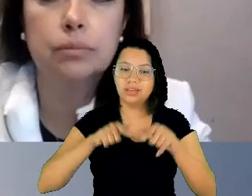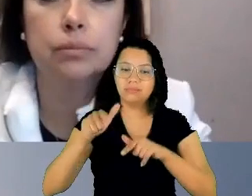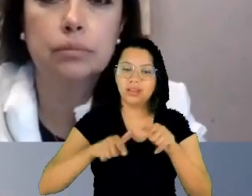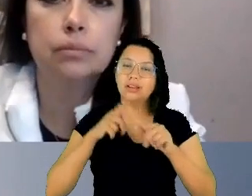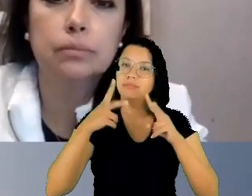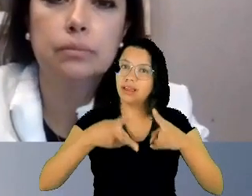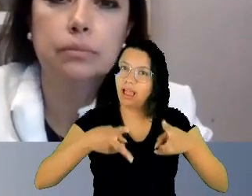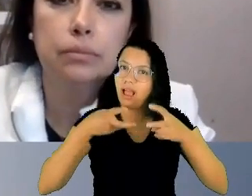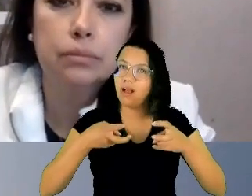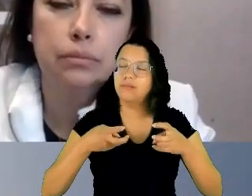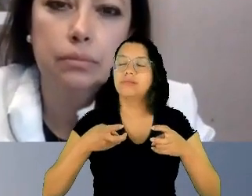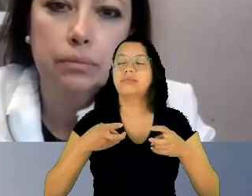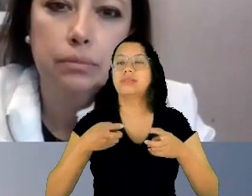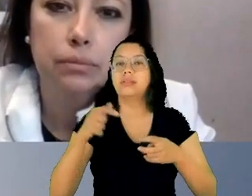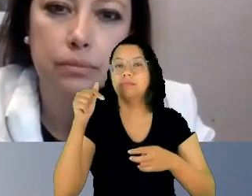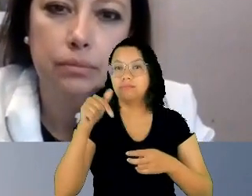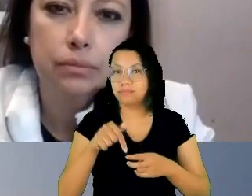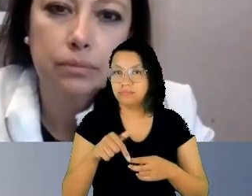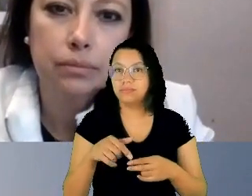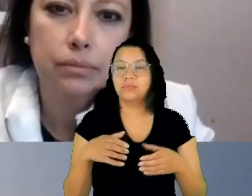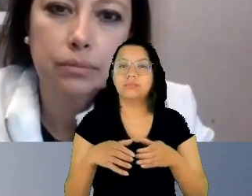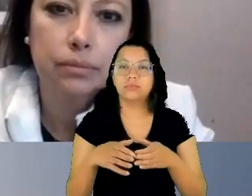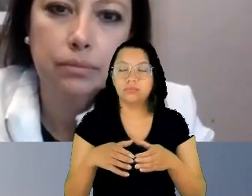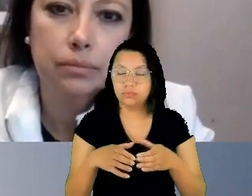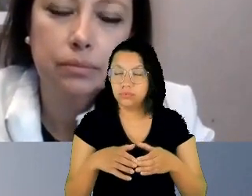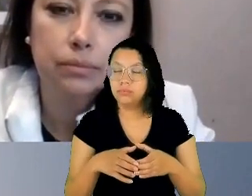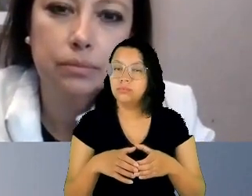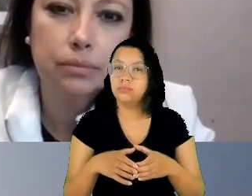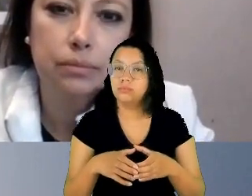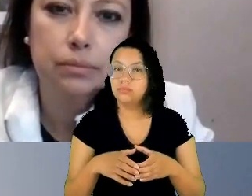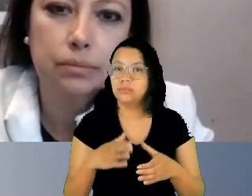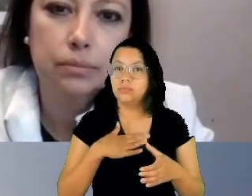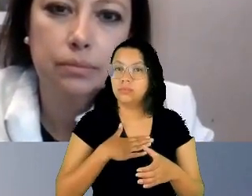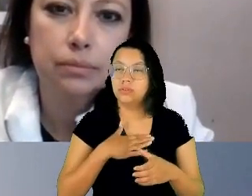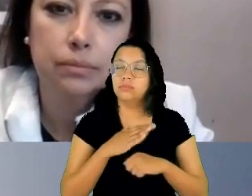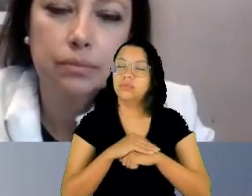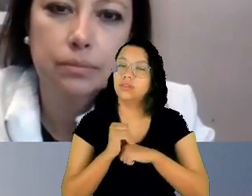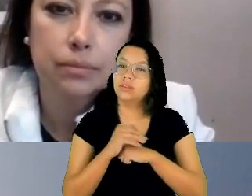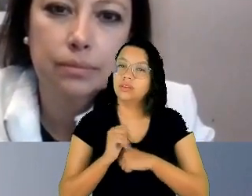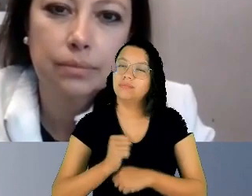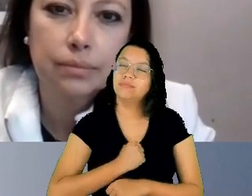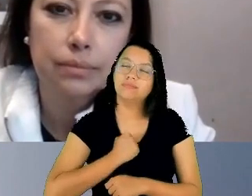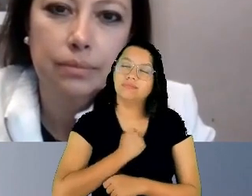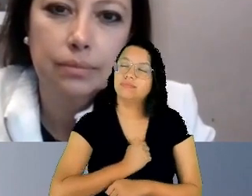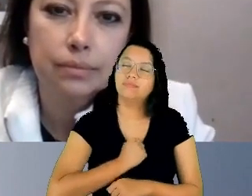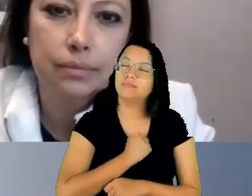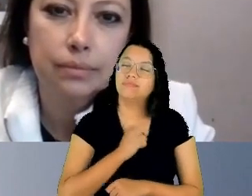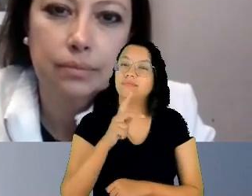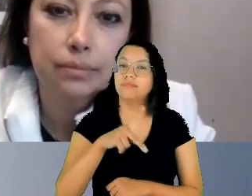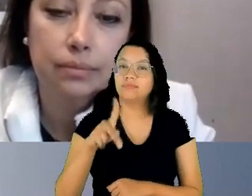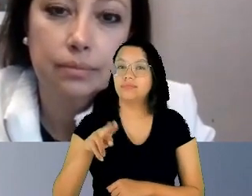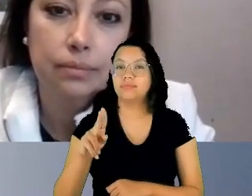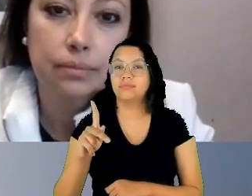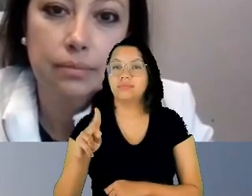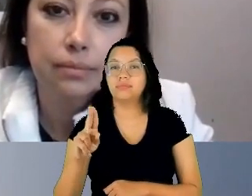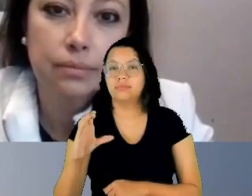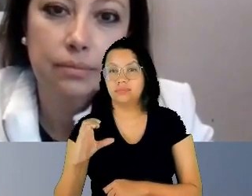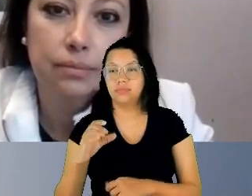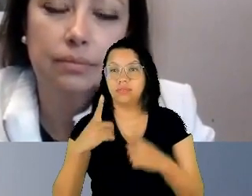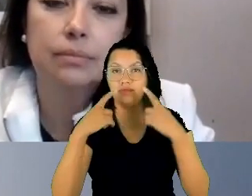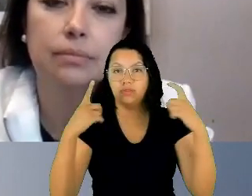convenção e a minha querida e saudosa professora Eléete Safioti da PUC dizia que a violência contra a mulher é um fenômeno democrático,